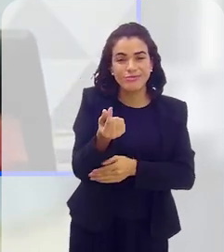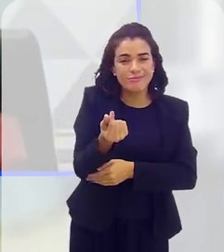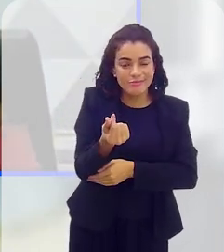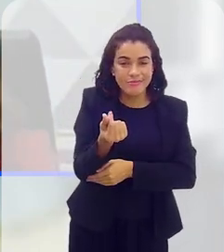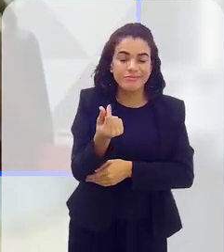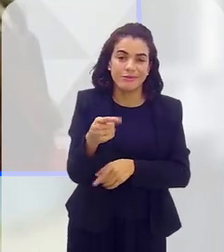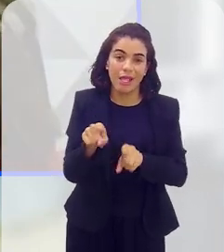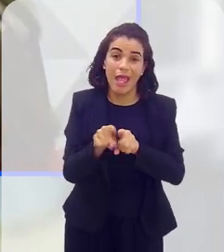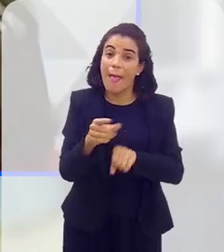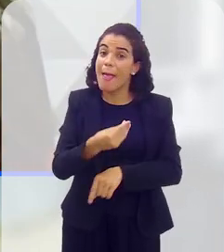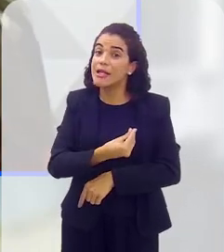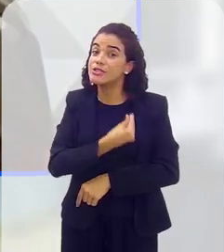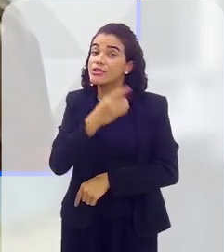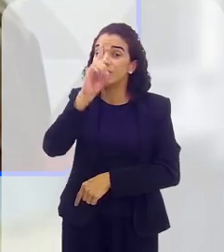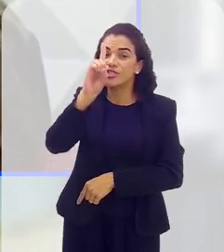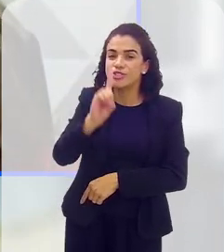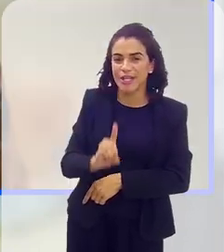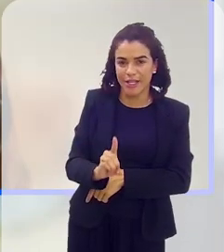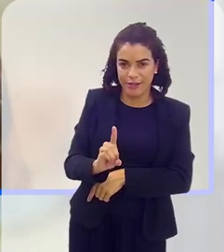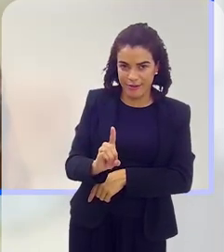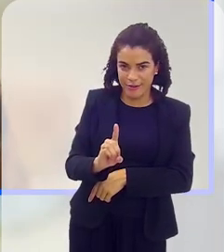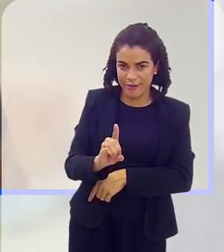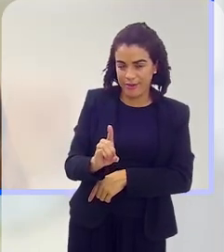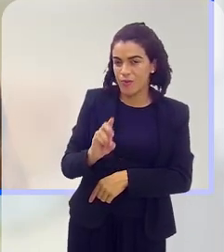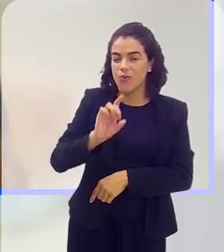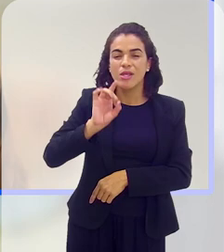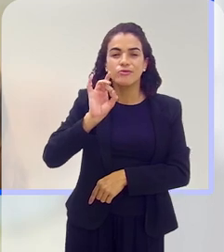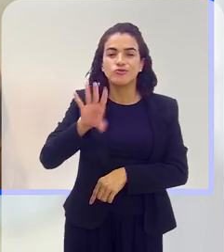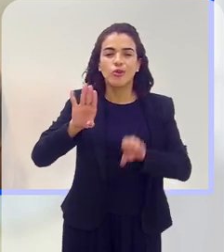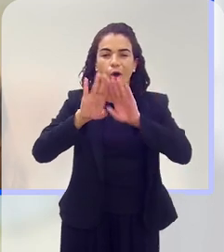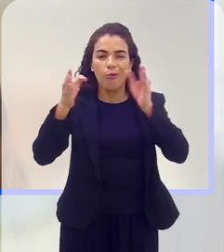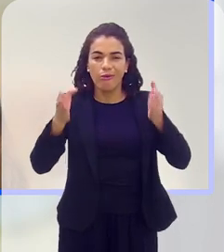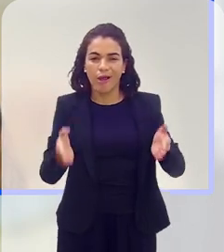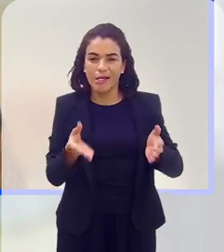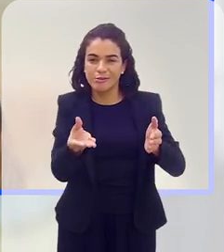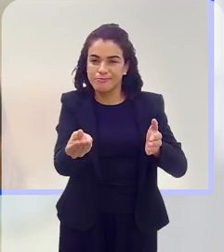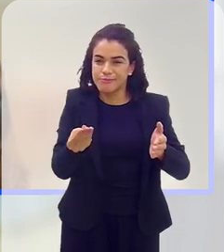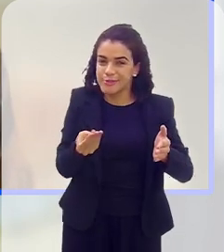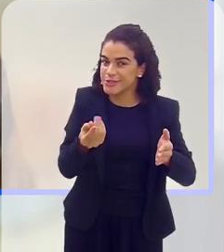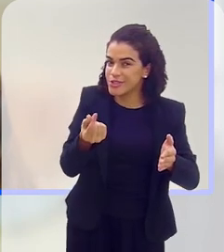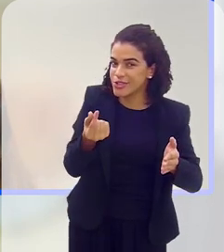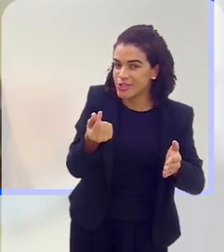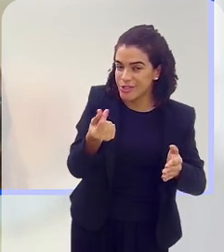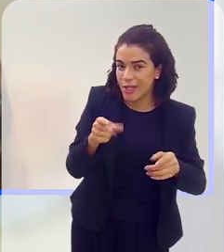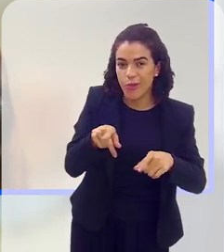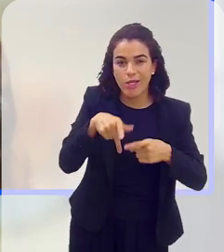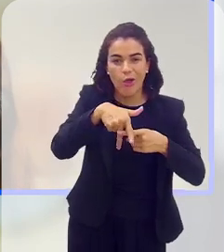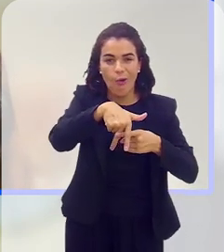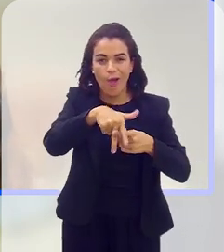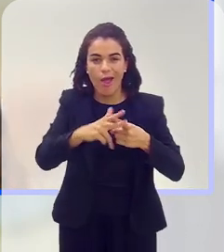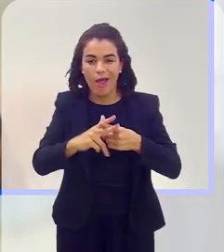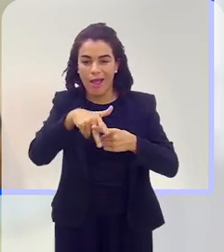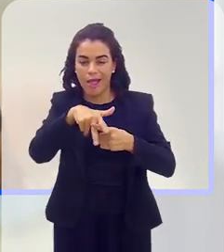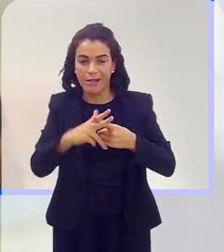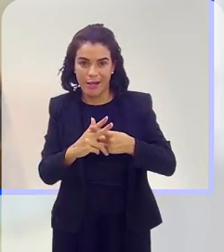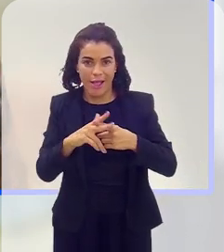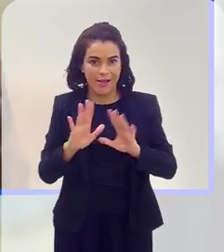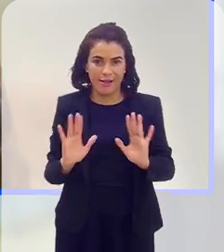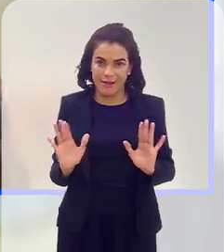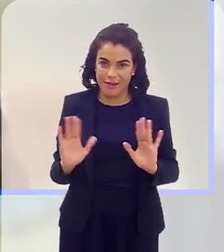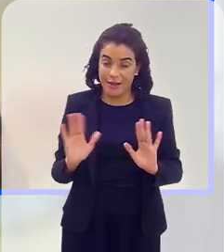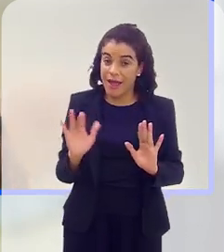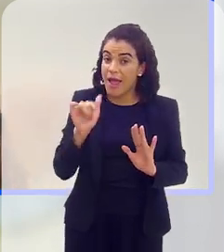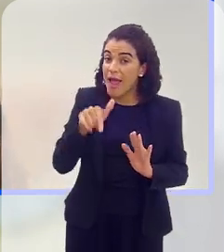participação, que é um direito daquele indivíduo, então não é só um caixa eletrônico, não é só uma catraca, não é só uma